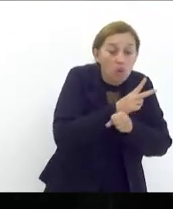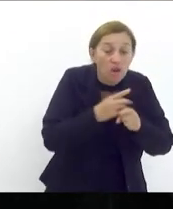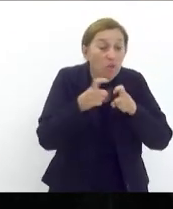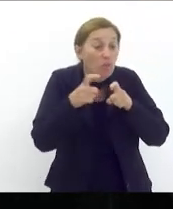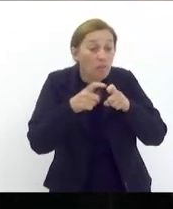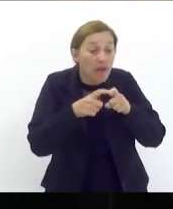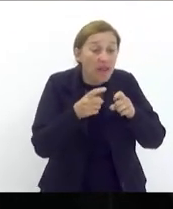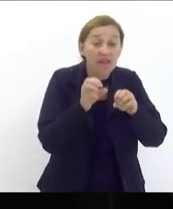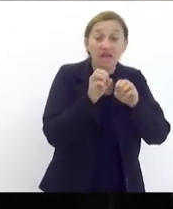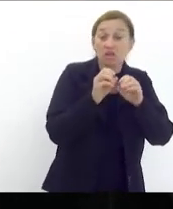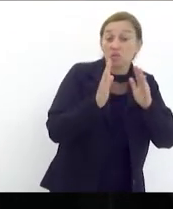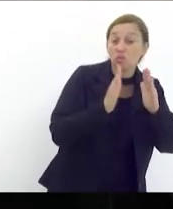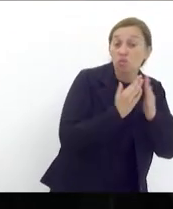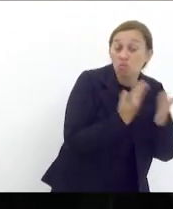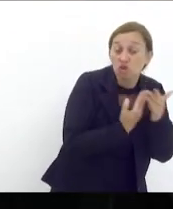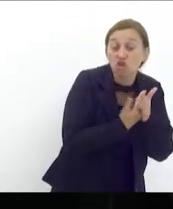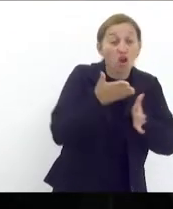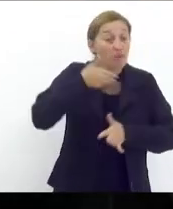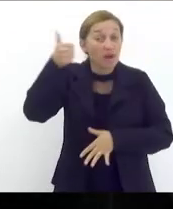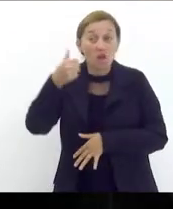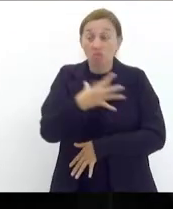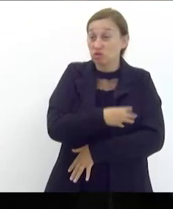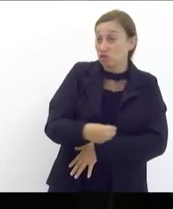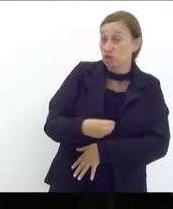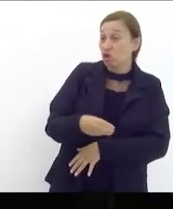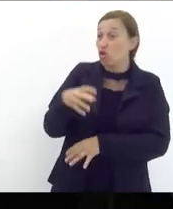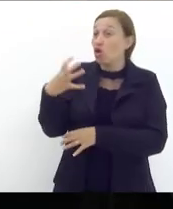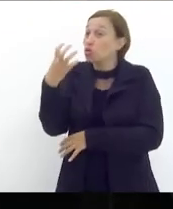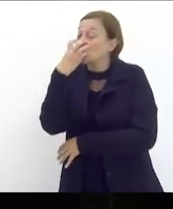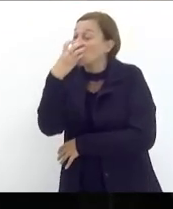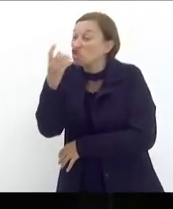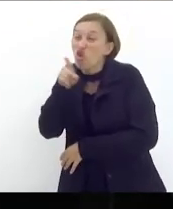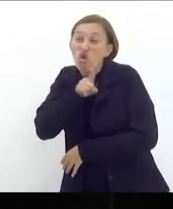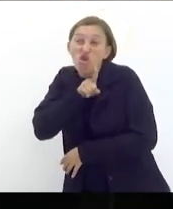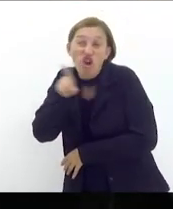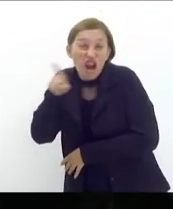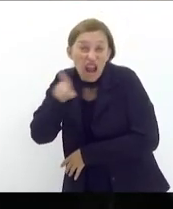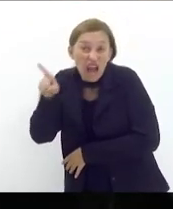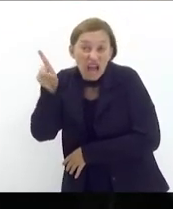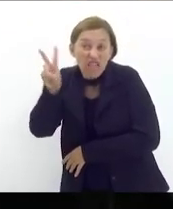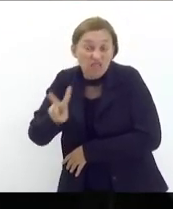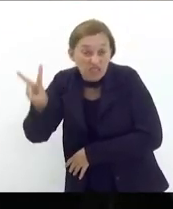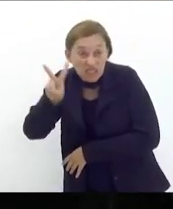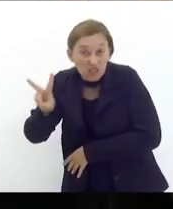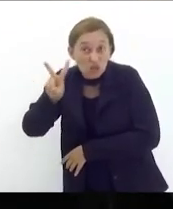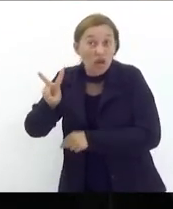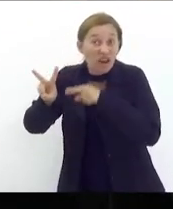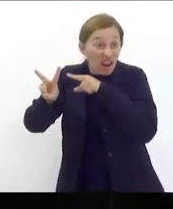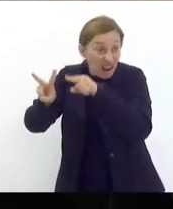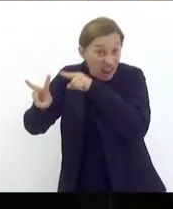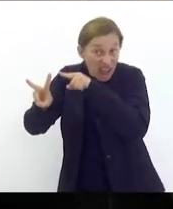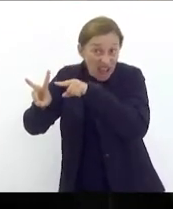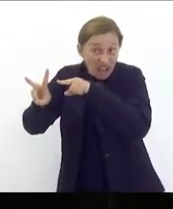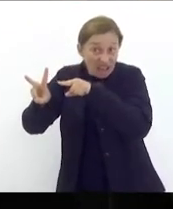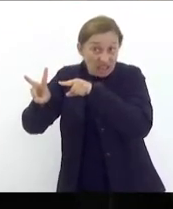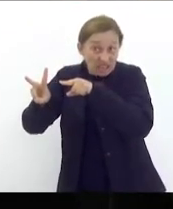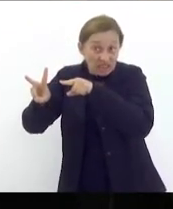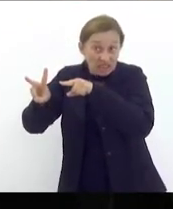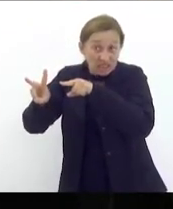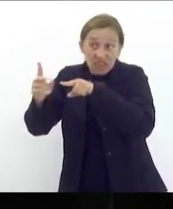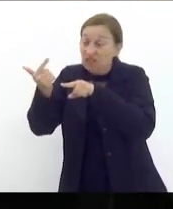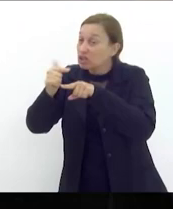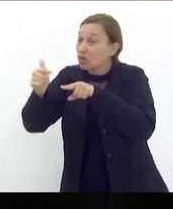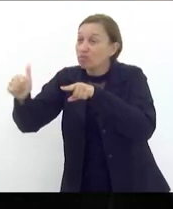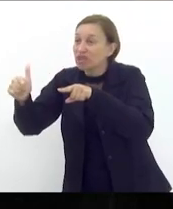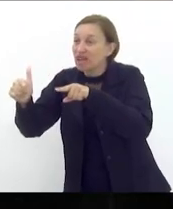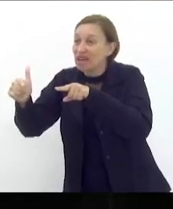educação melhor pros seus filhos os cachorros que lá tinham cachorros que aqui são animais de estimação lá não tem mais